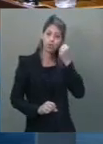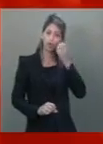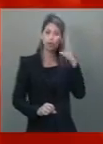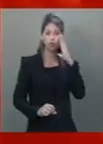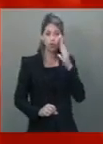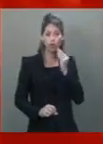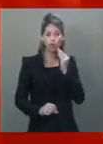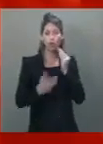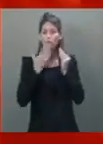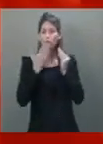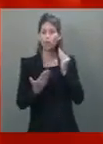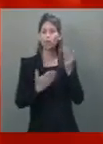na forma do substitutivo. Obrigado. Obrigado.